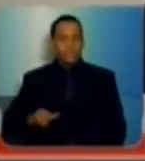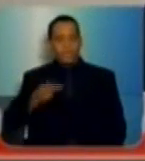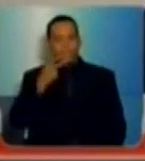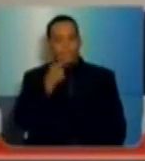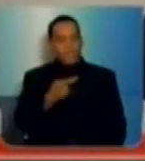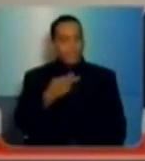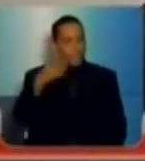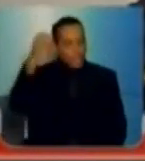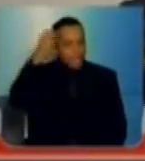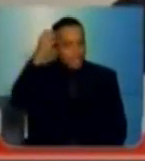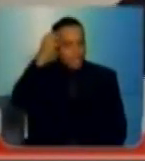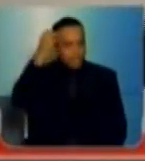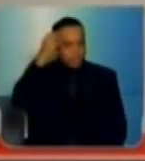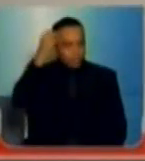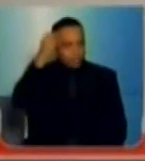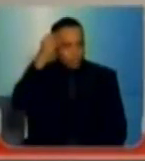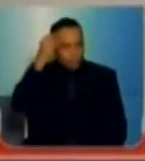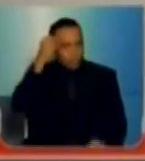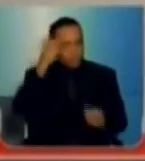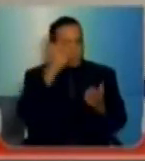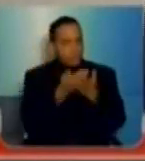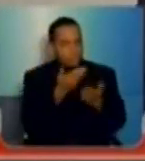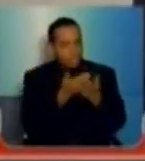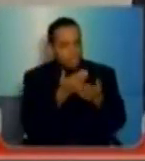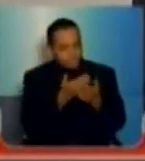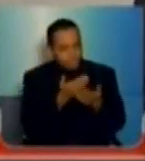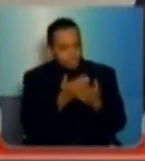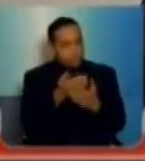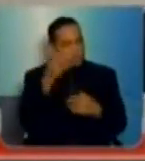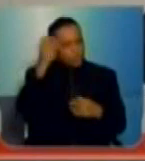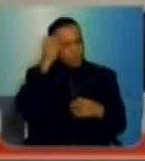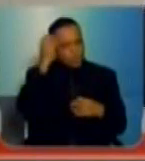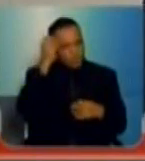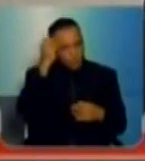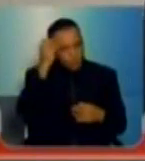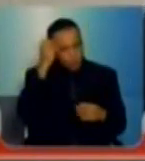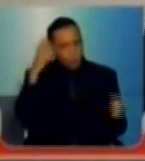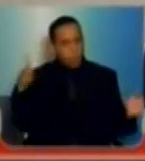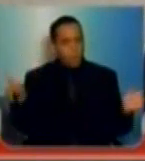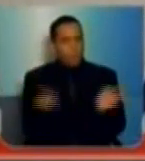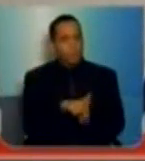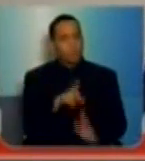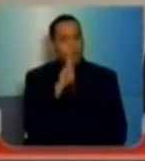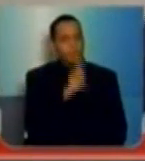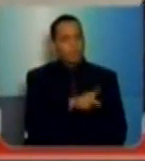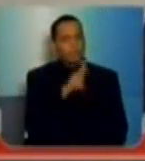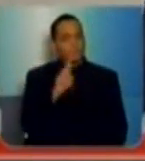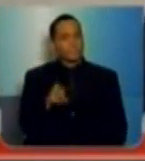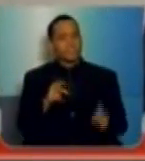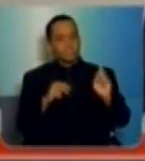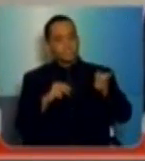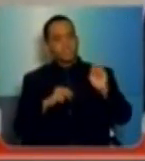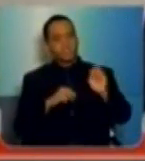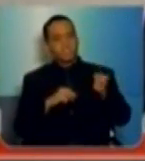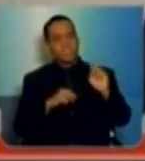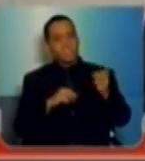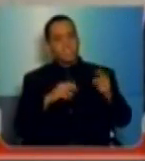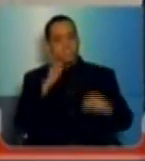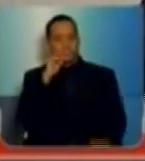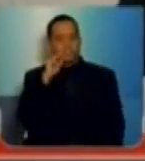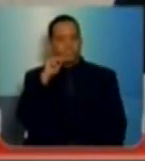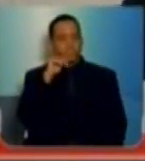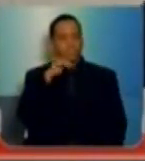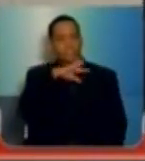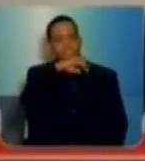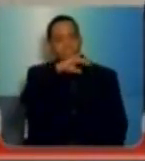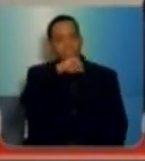do fracasso escolar, da crise educacional da Prefeitura de São Paulo nas costas dos professores e dos servidores da